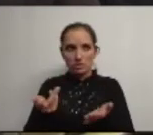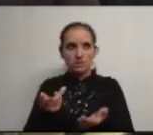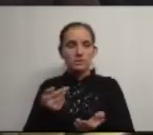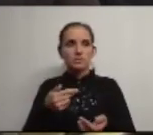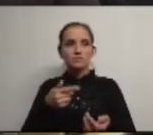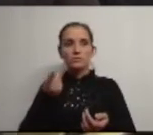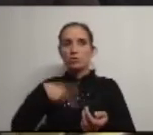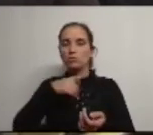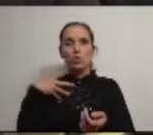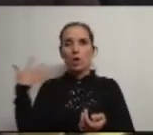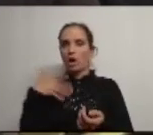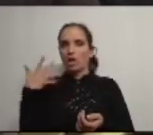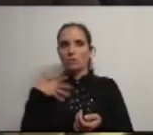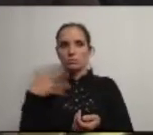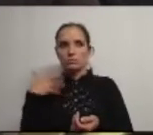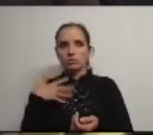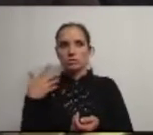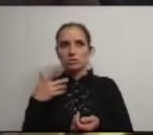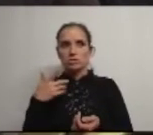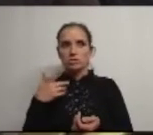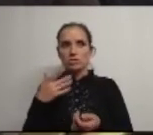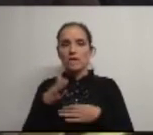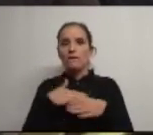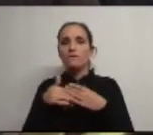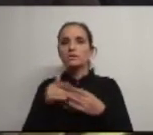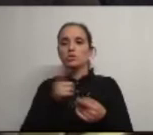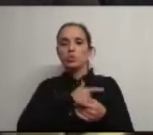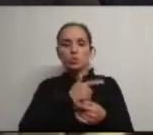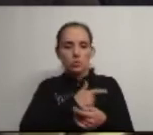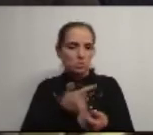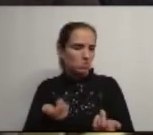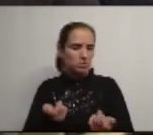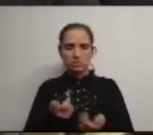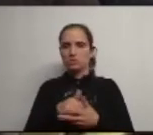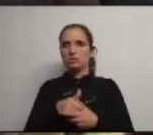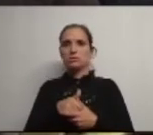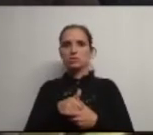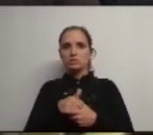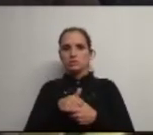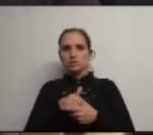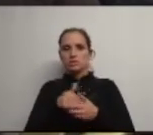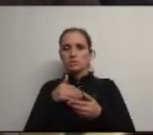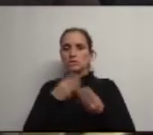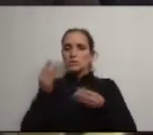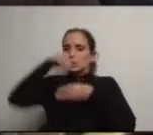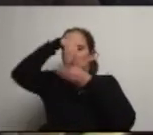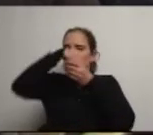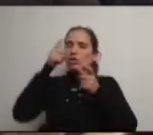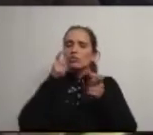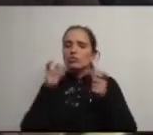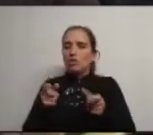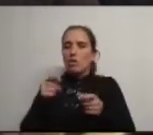nós não queremos obviamente fazer turmas imiscuir-nos na gestão